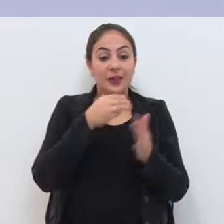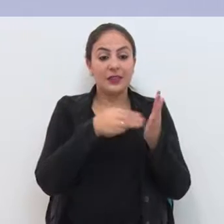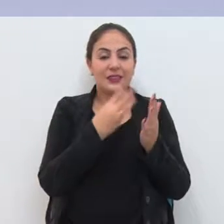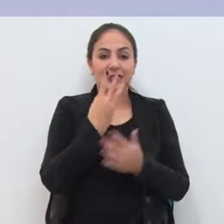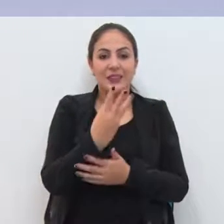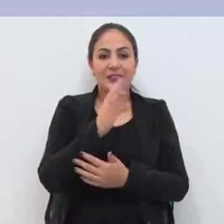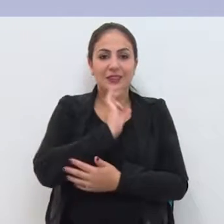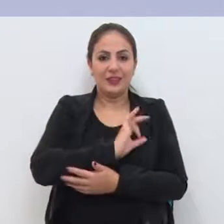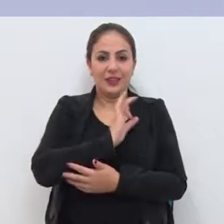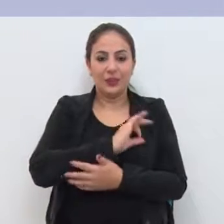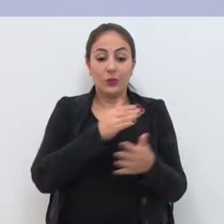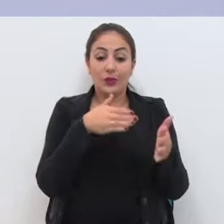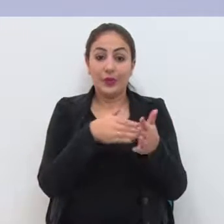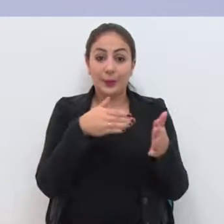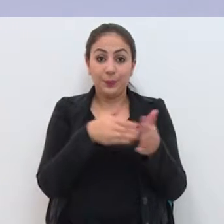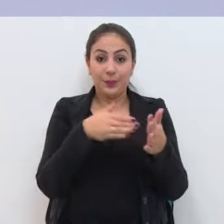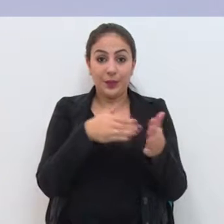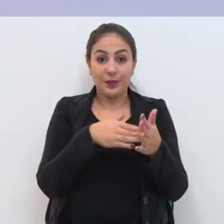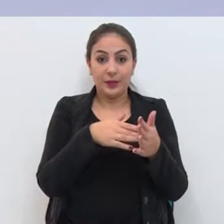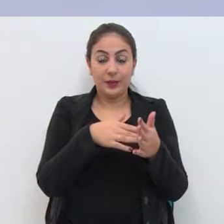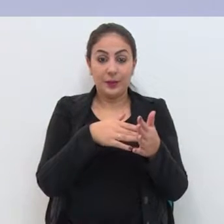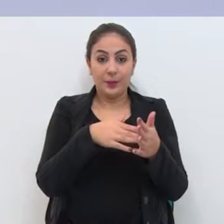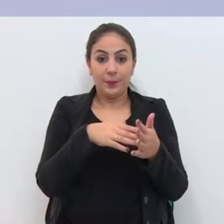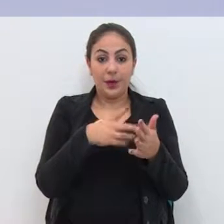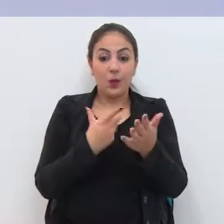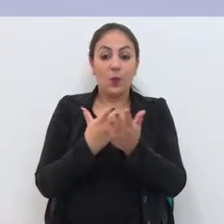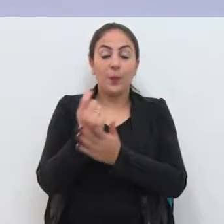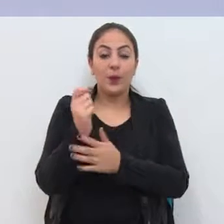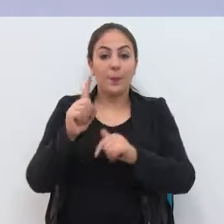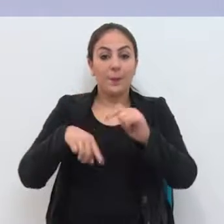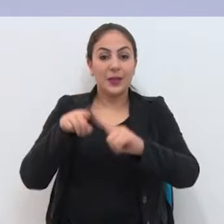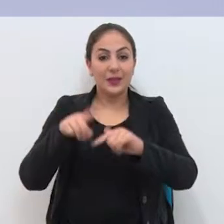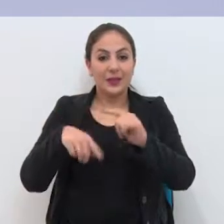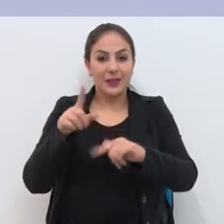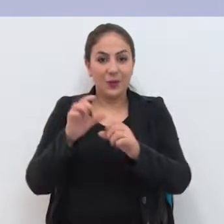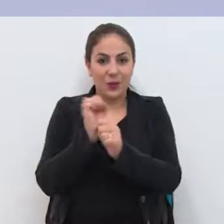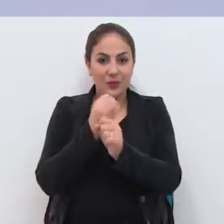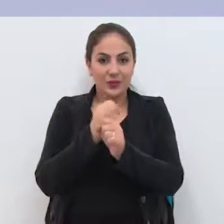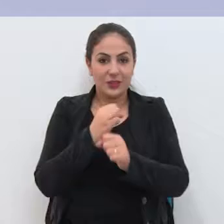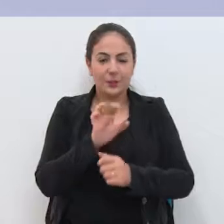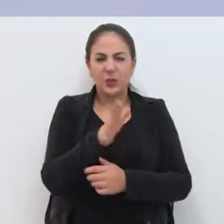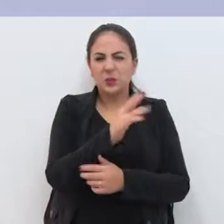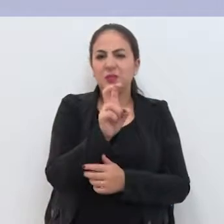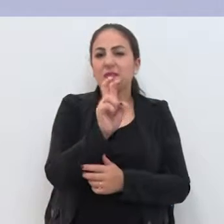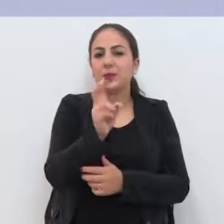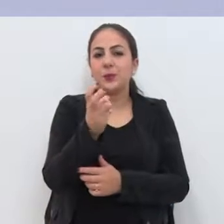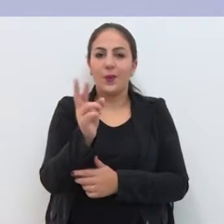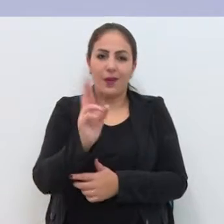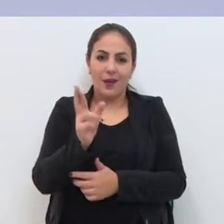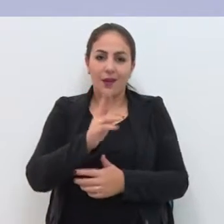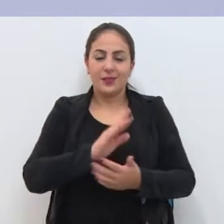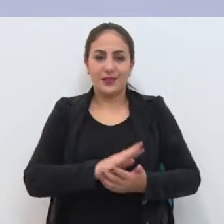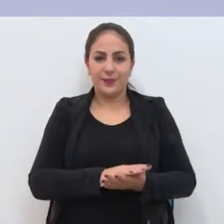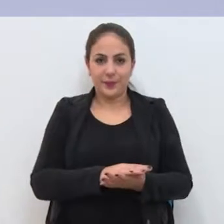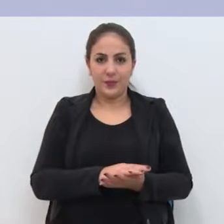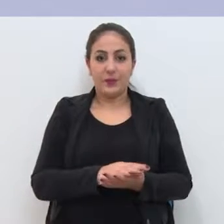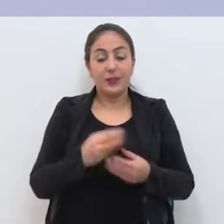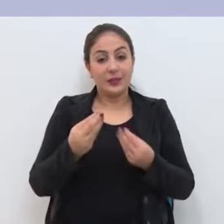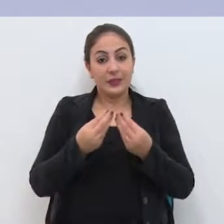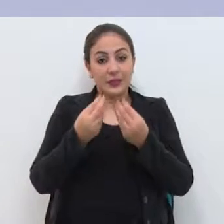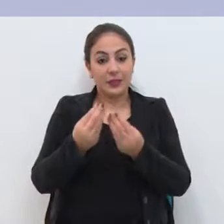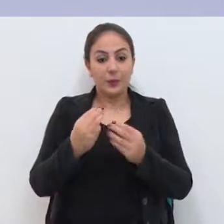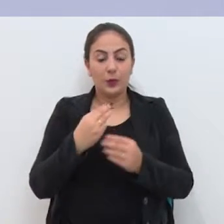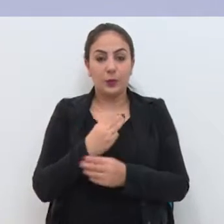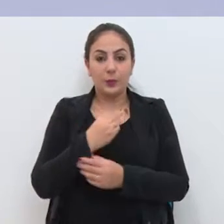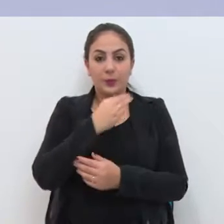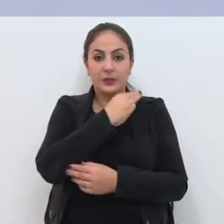mínimos O limite de verba para a aquisição do material será em média de R 5 mil O repasse será